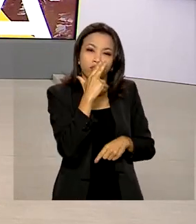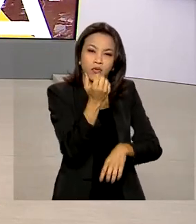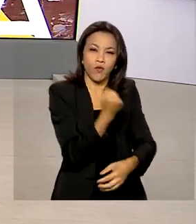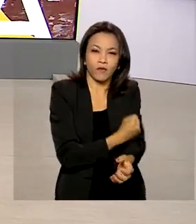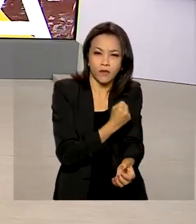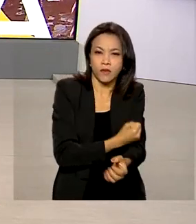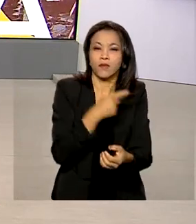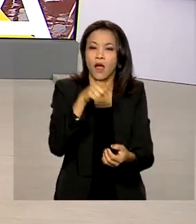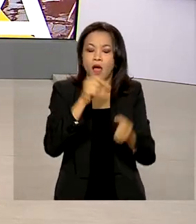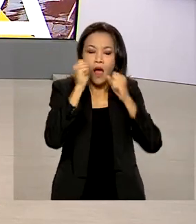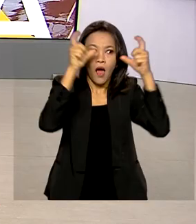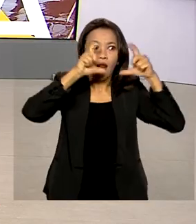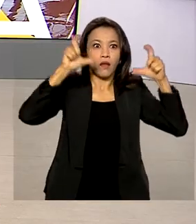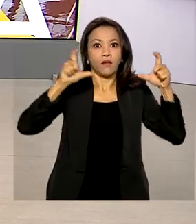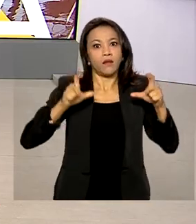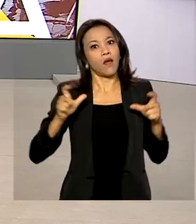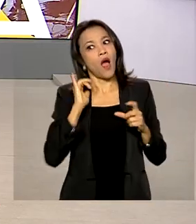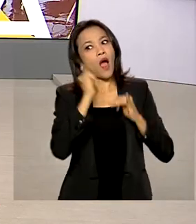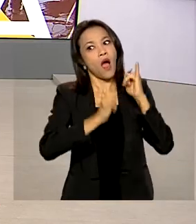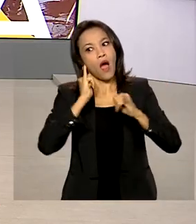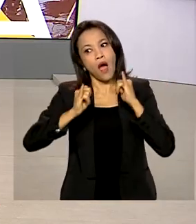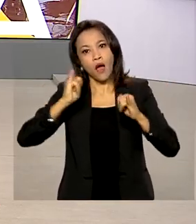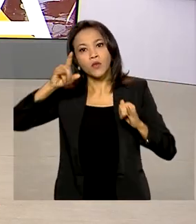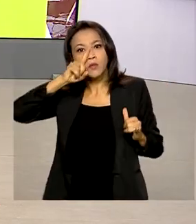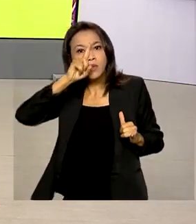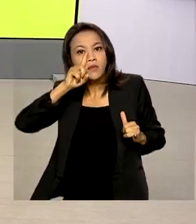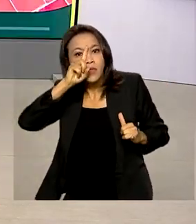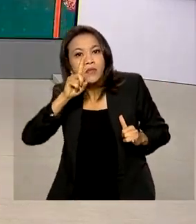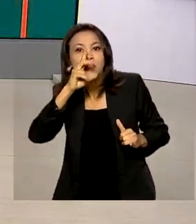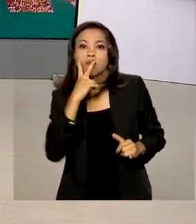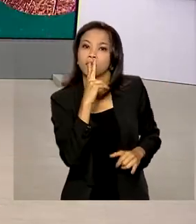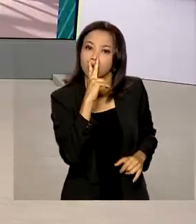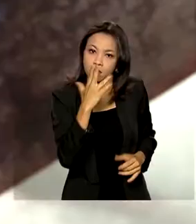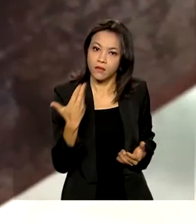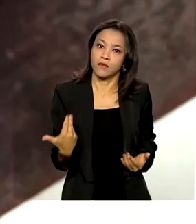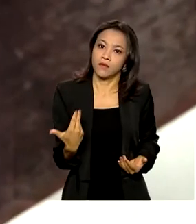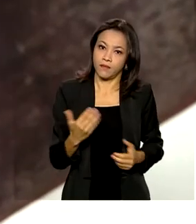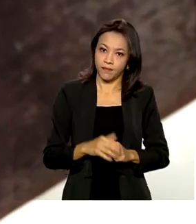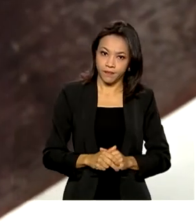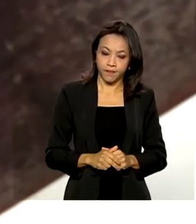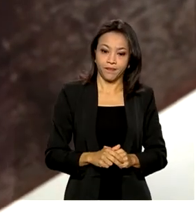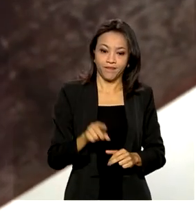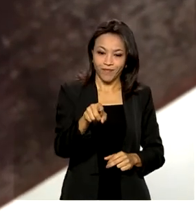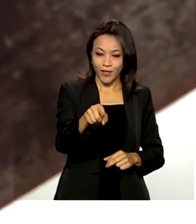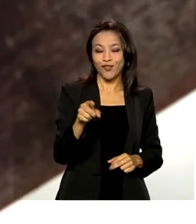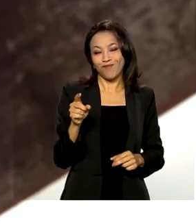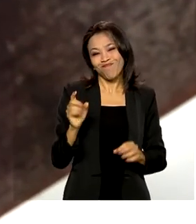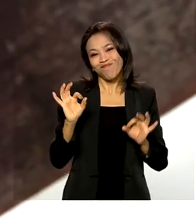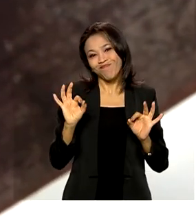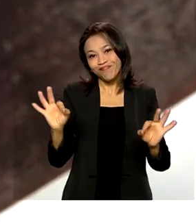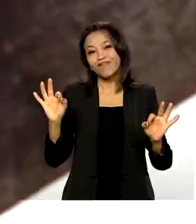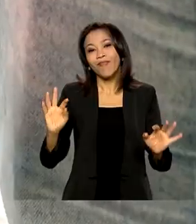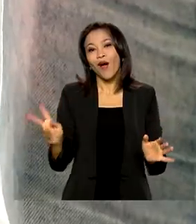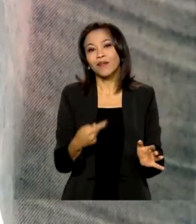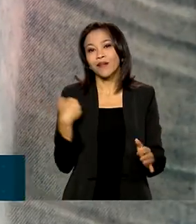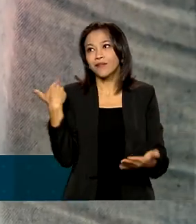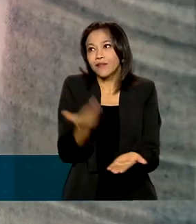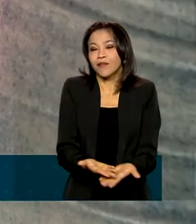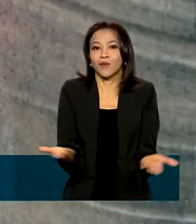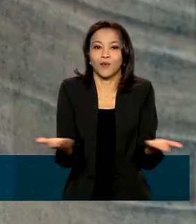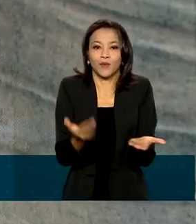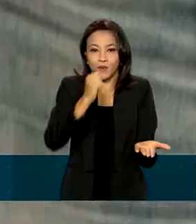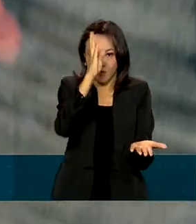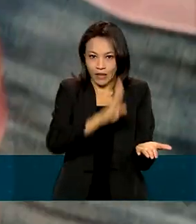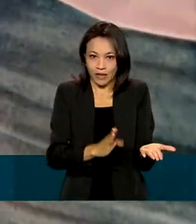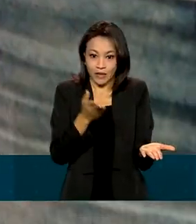alertar as pessoas sobre os riscos do cigarro. Uma realidade que ainda persiste. No Brasil,